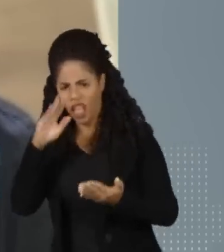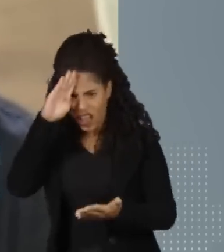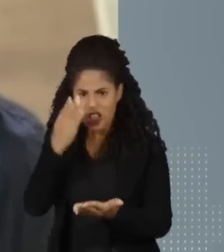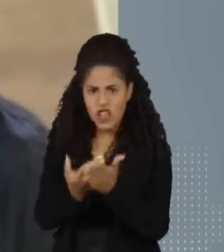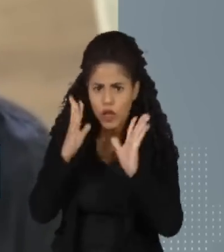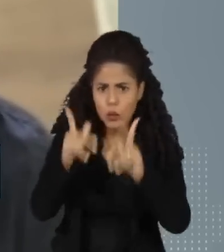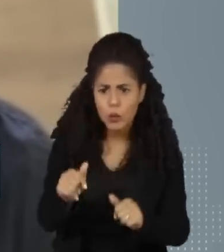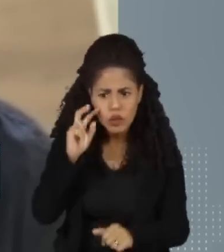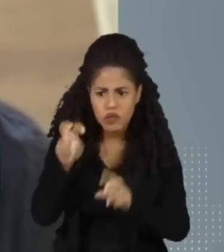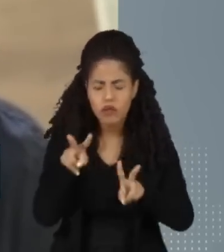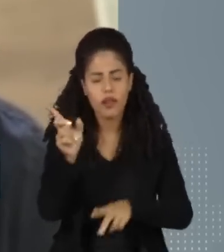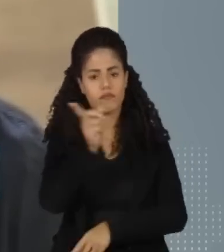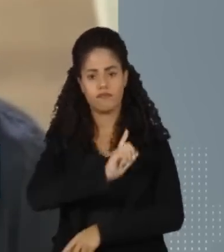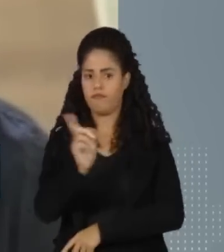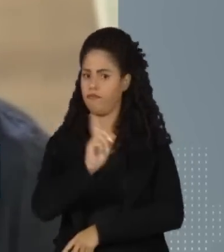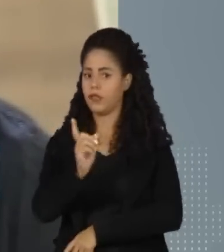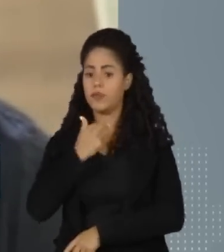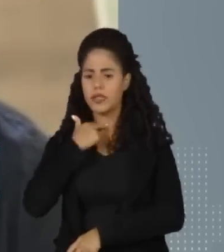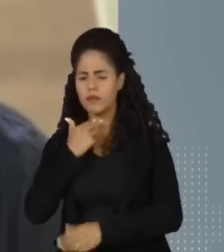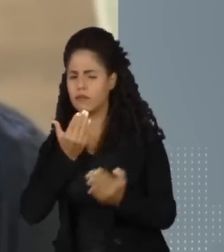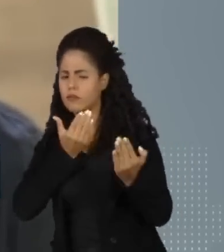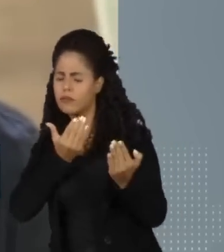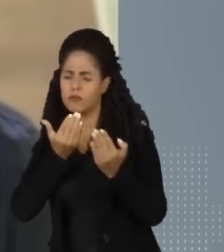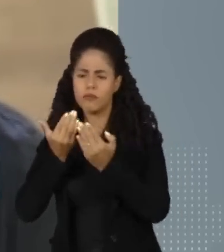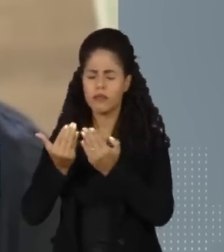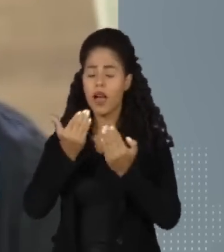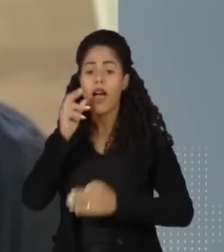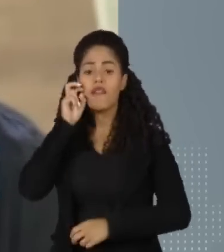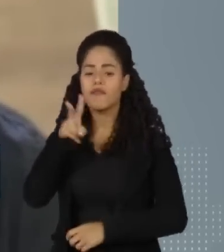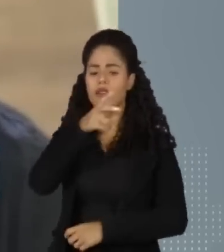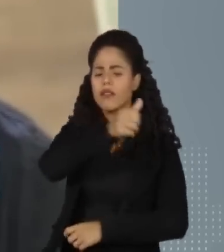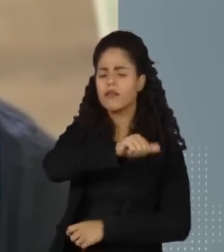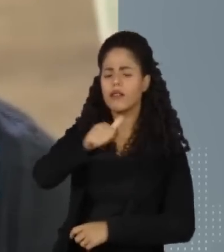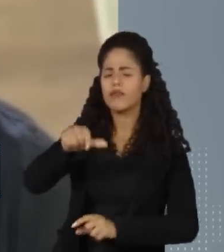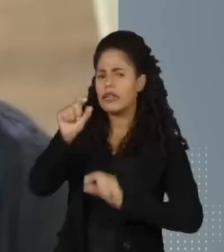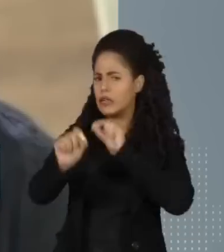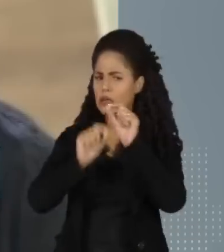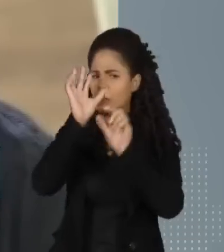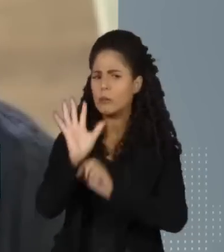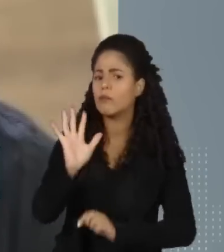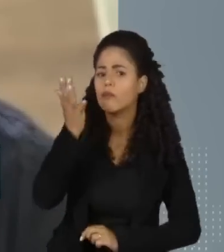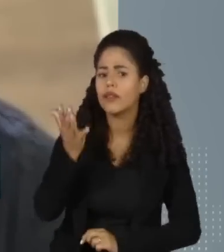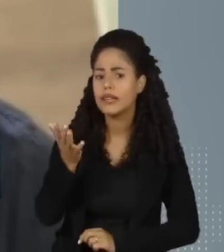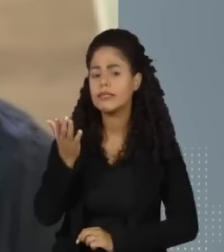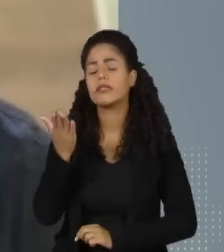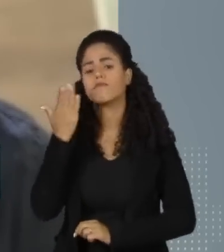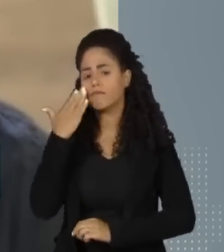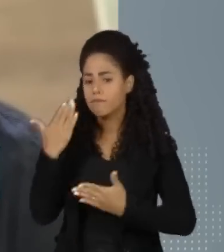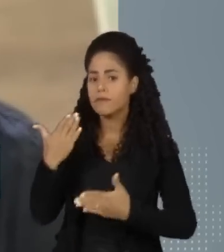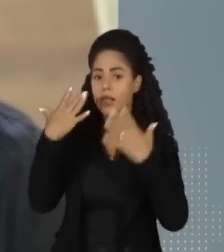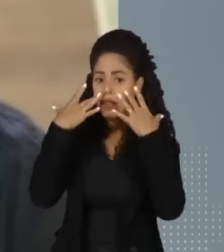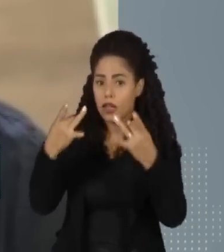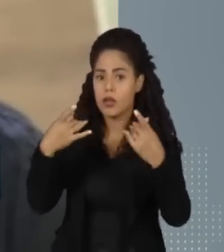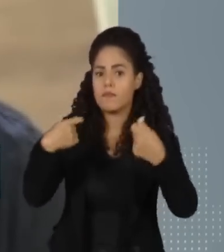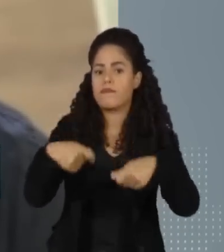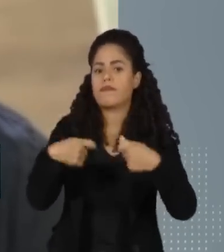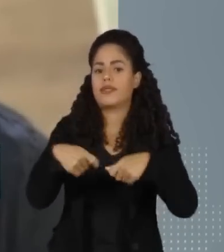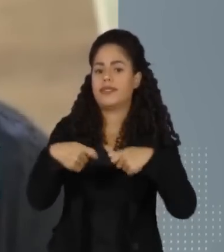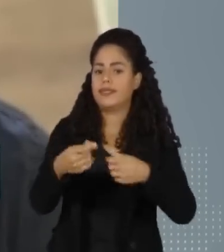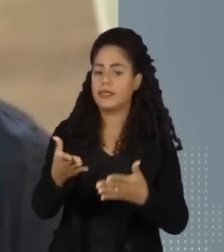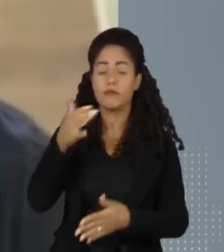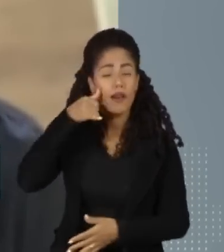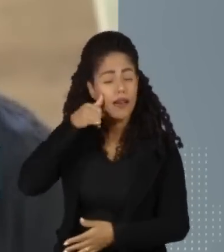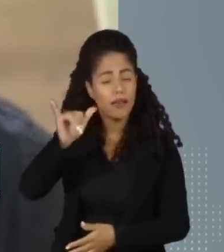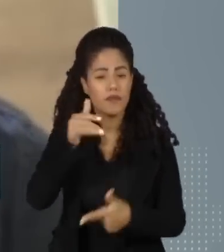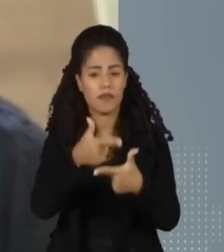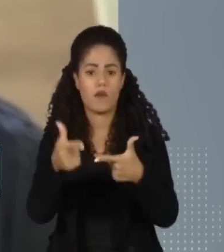usuários, de aplicativo bancário e celular, seja PIX, TED ou qualquer outra modalidade, tomarem as cautelas necessárias para evitar